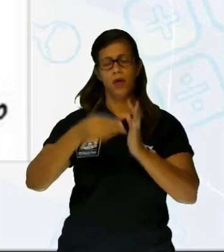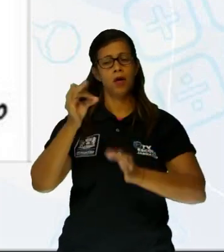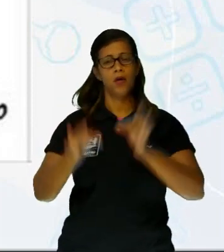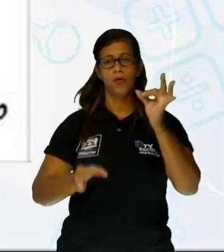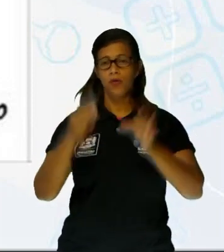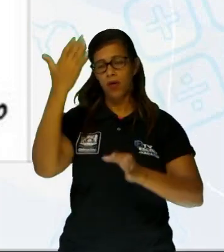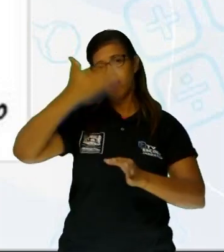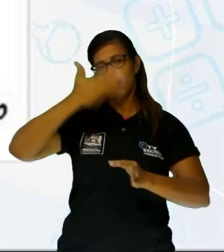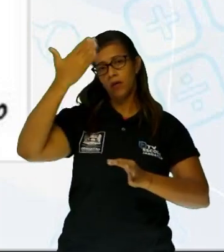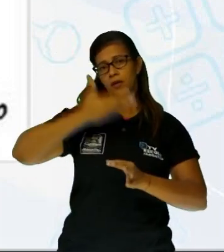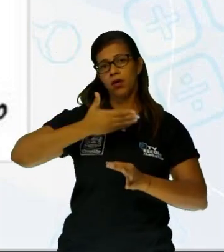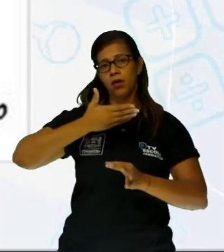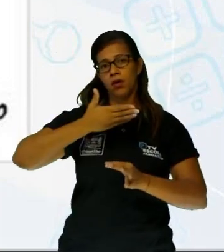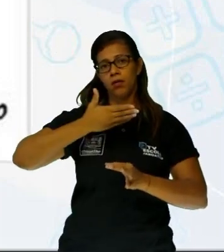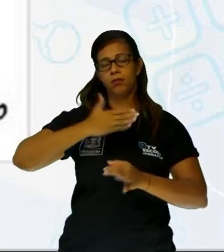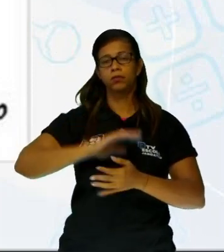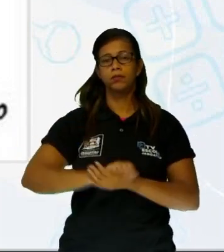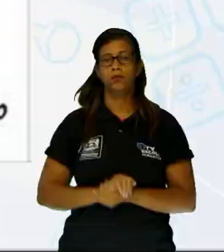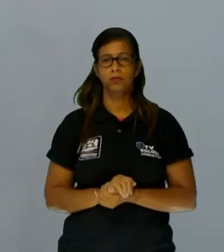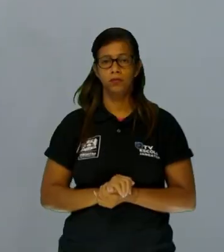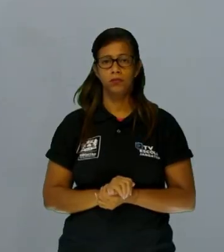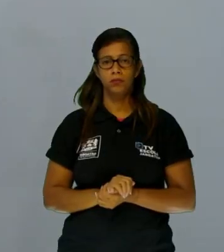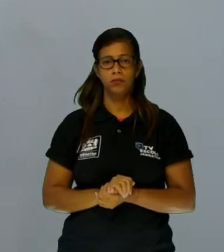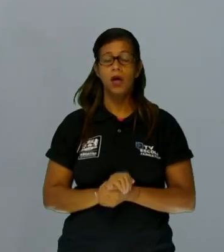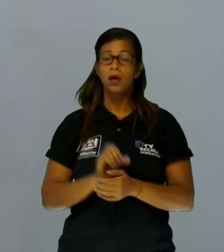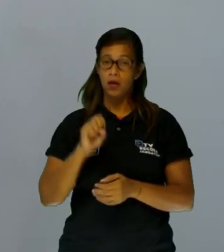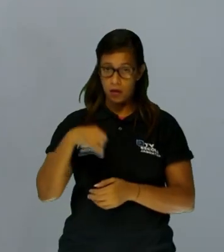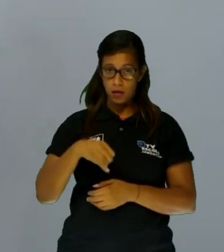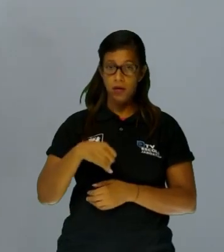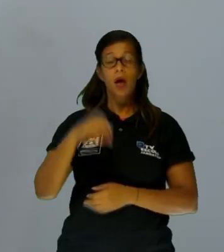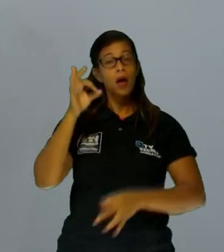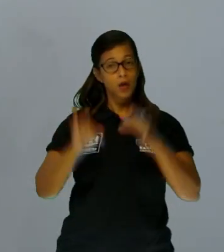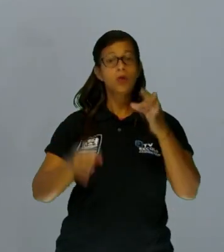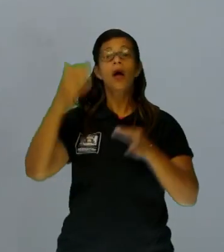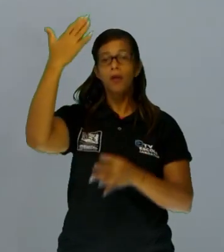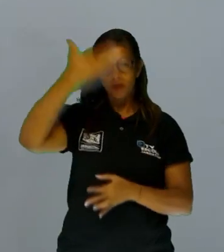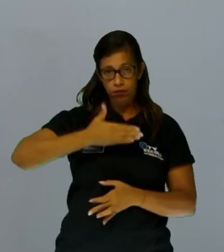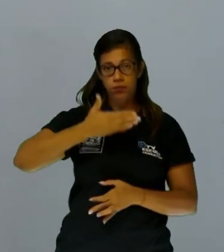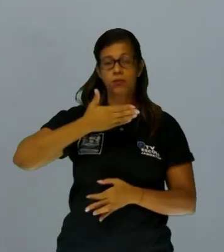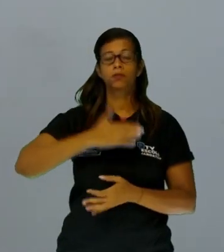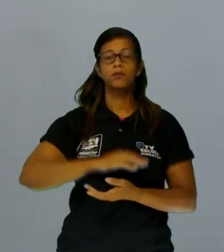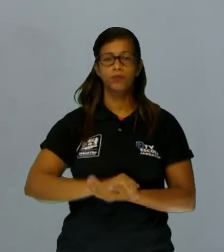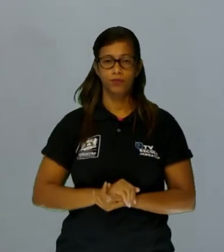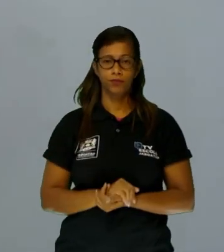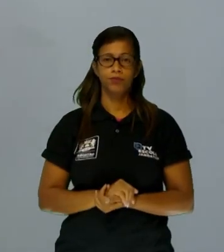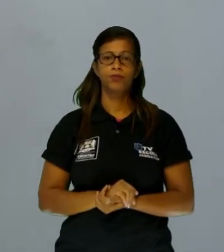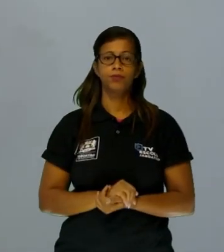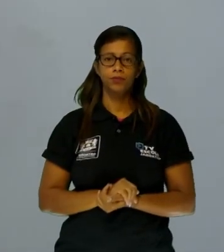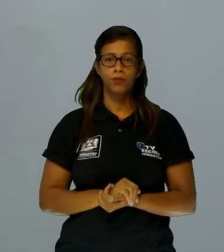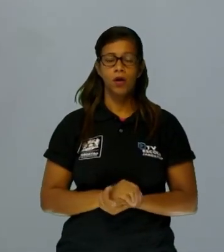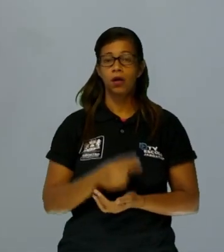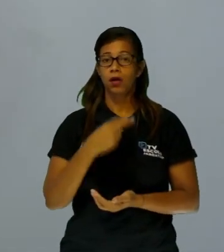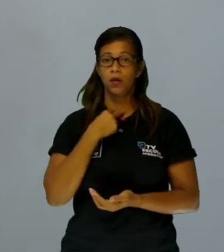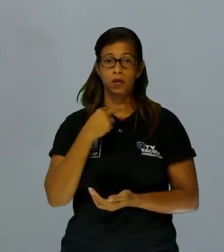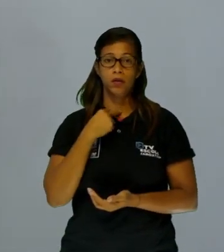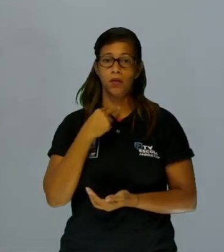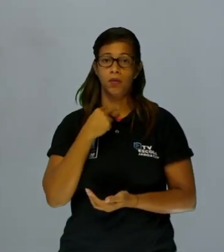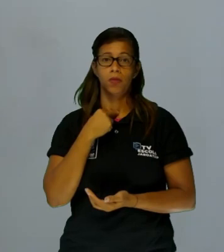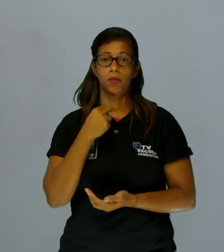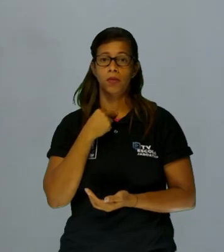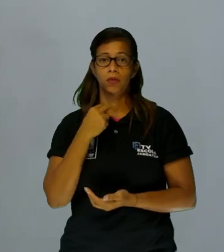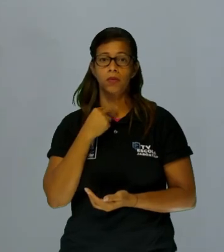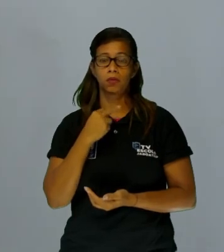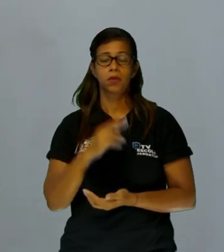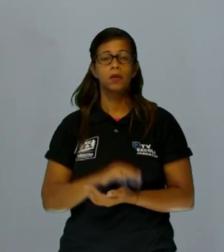é cega, né? Ela não pode levar em conta nenhum lado nem o outro. Por isso que ela utiliza ali a balança. Essa é a representação da